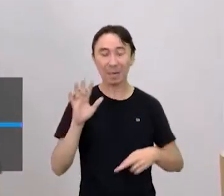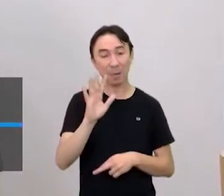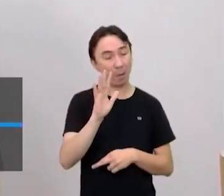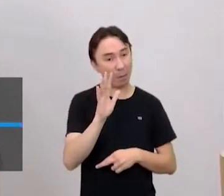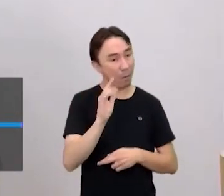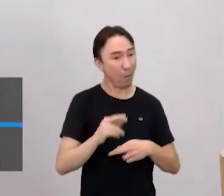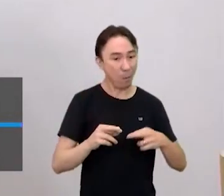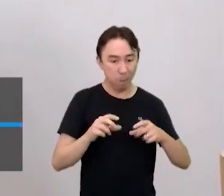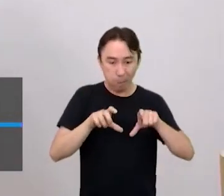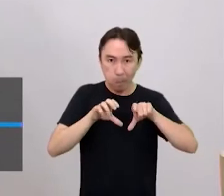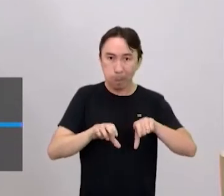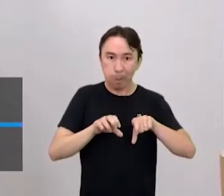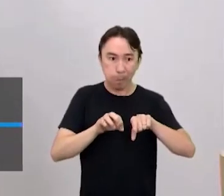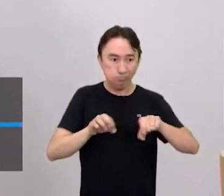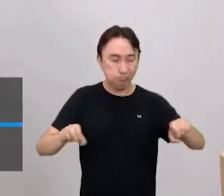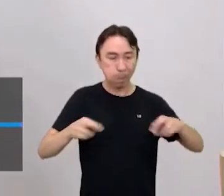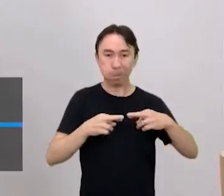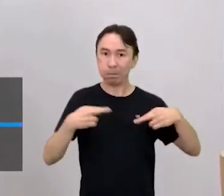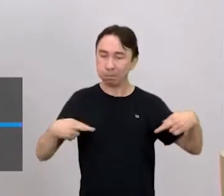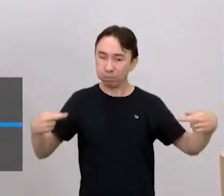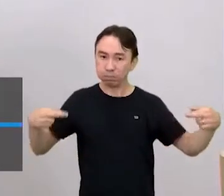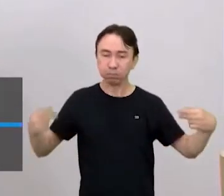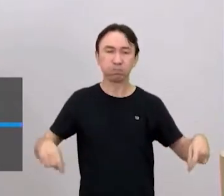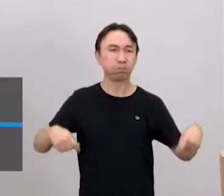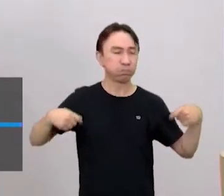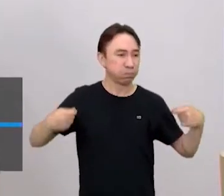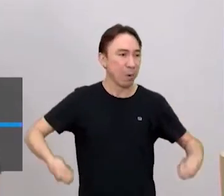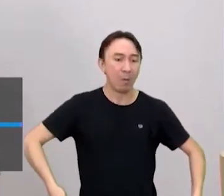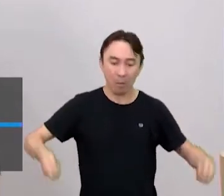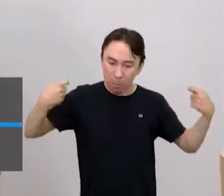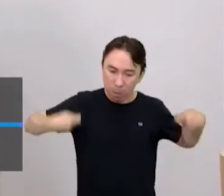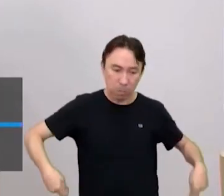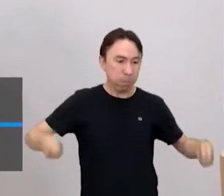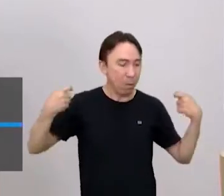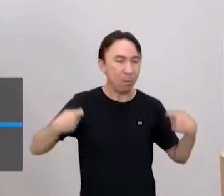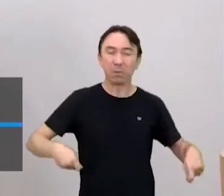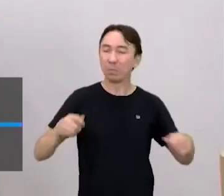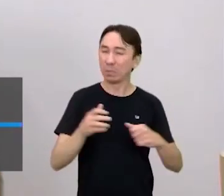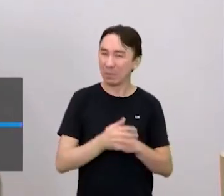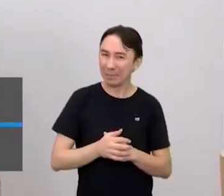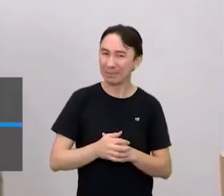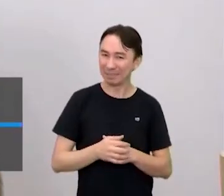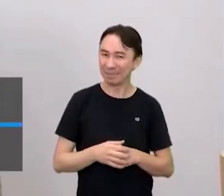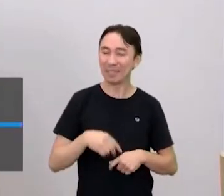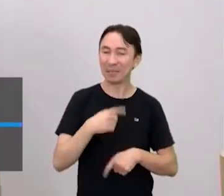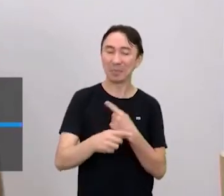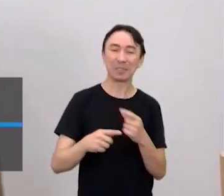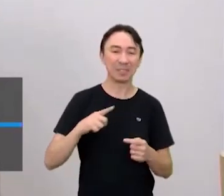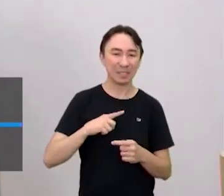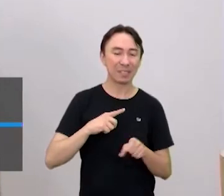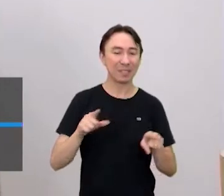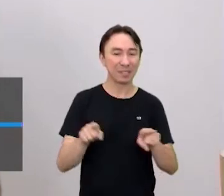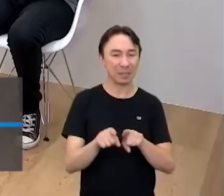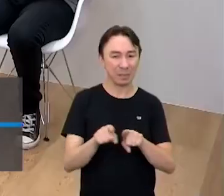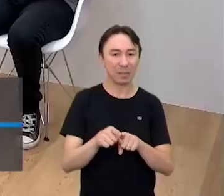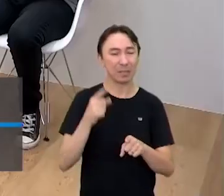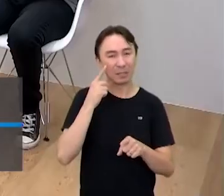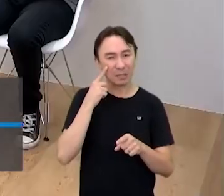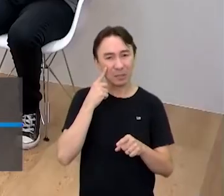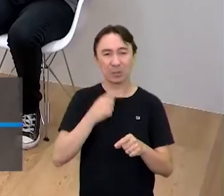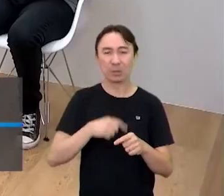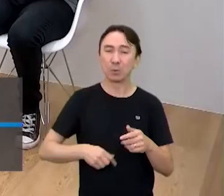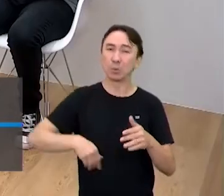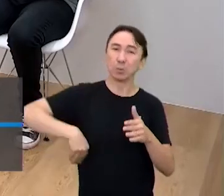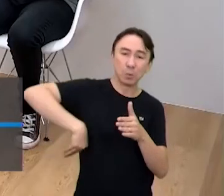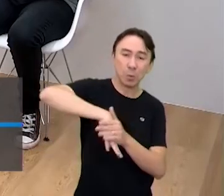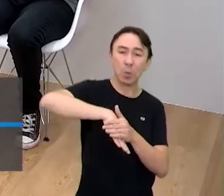treinamento que é você chutar, né? Então, você tem o treino que é com aparador, né? Que eles chamam T-PAU ou